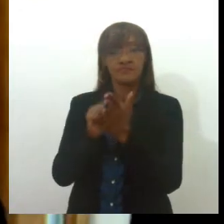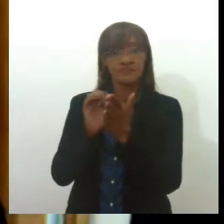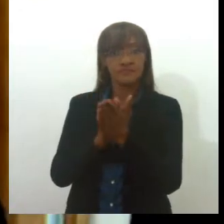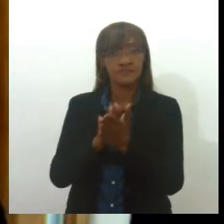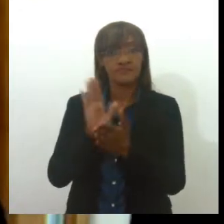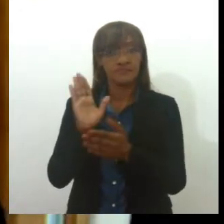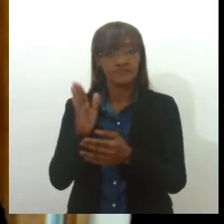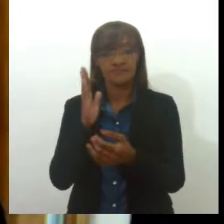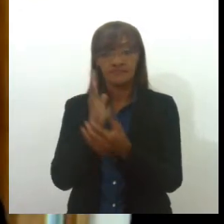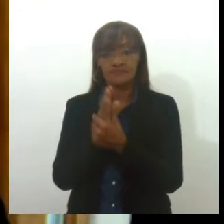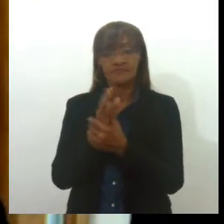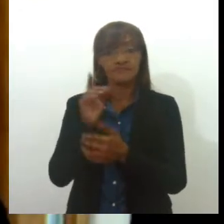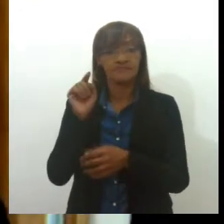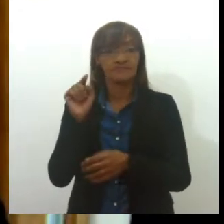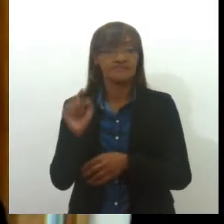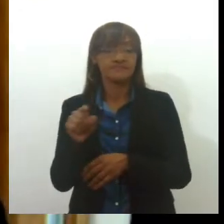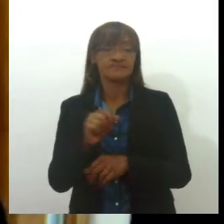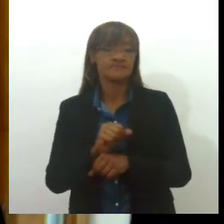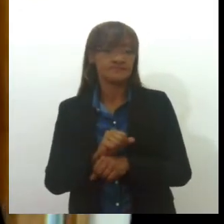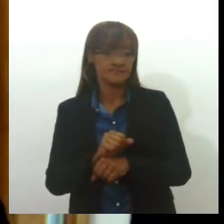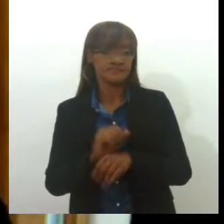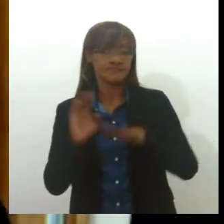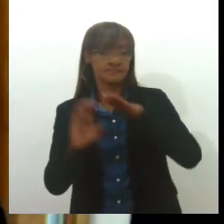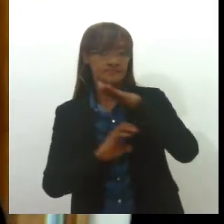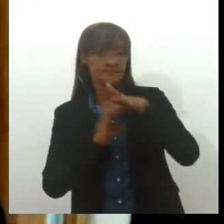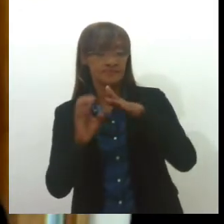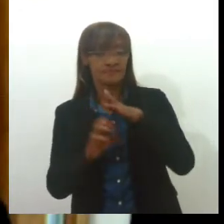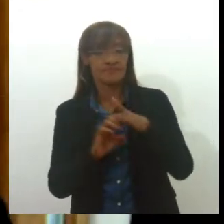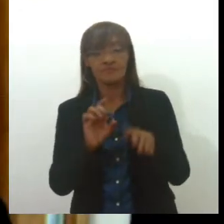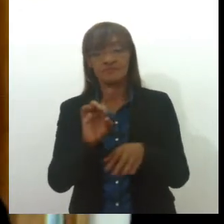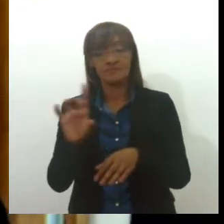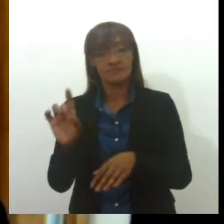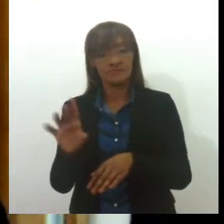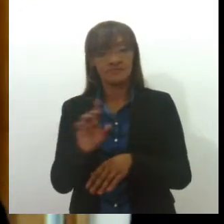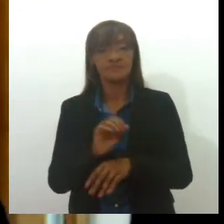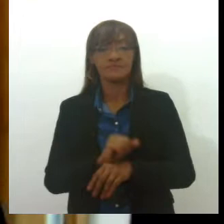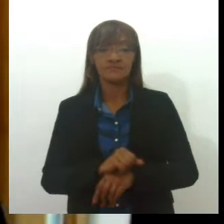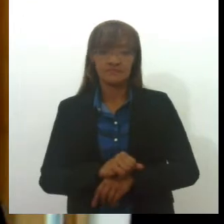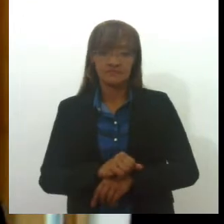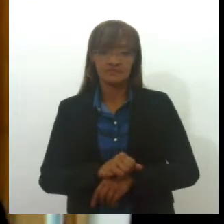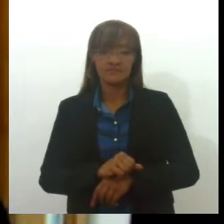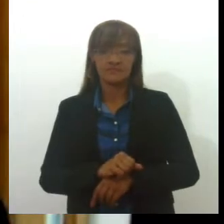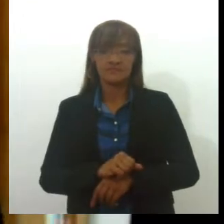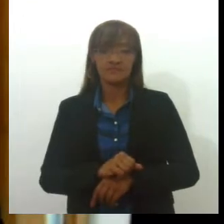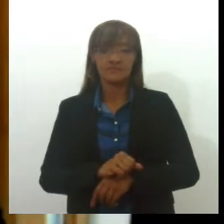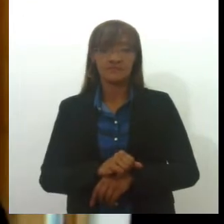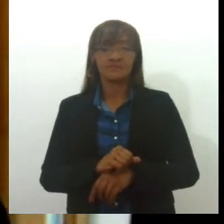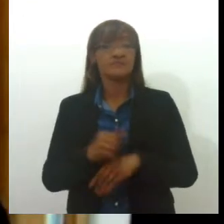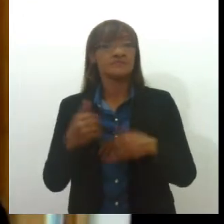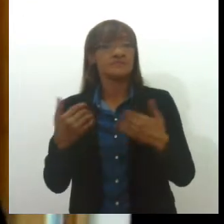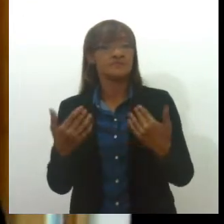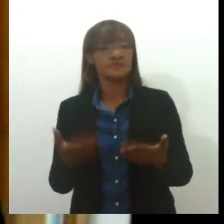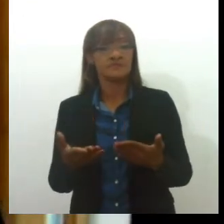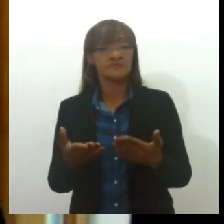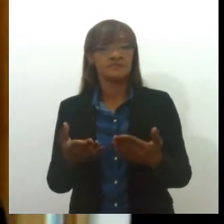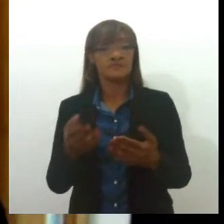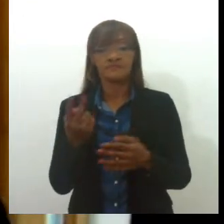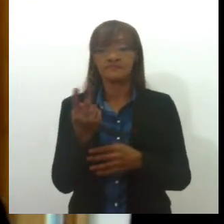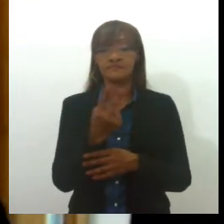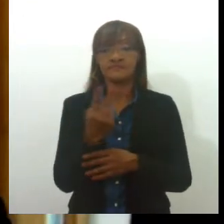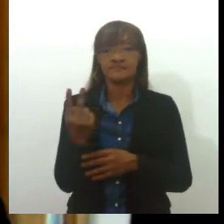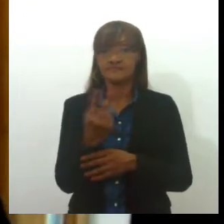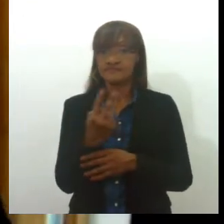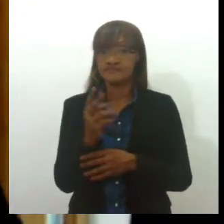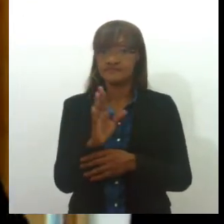PROCON pode aplicar uma multa para as empresas que reiteradamente realizem esse tipo de situação. Então, nós temos os dois lados, né?